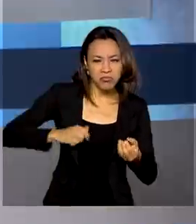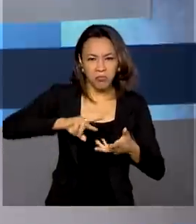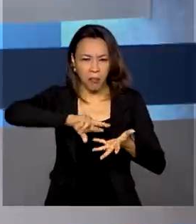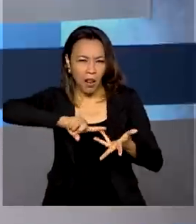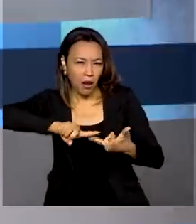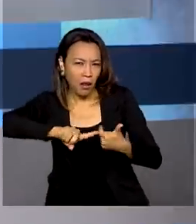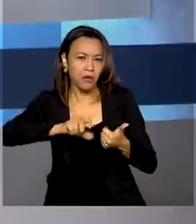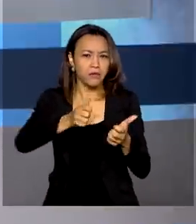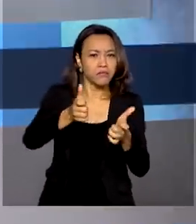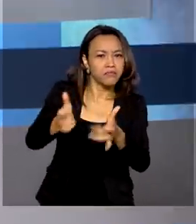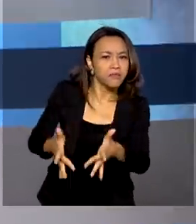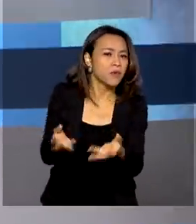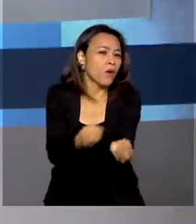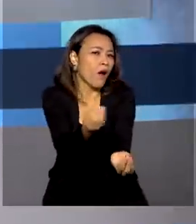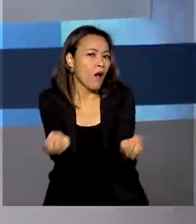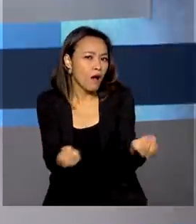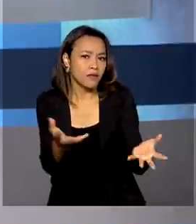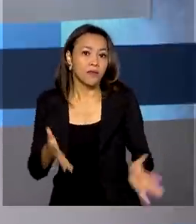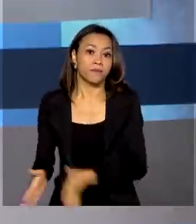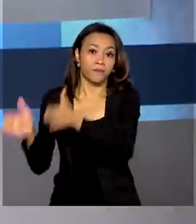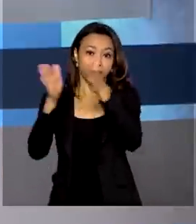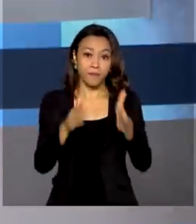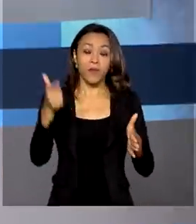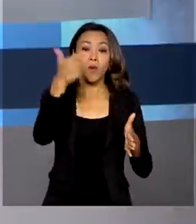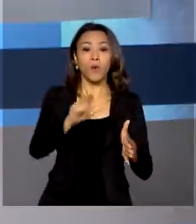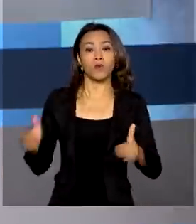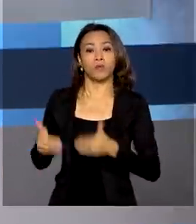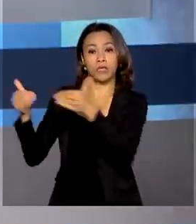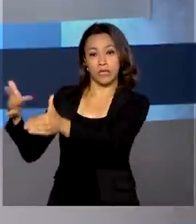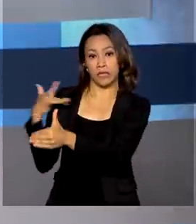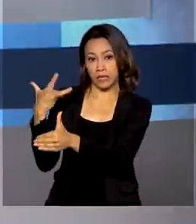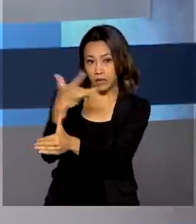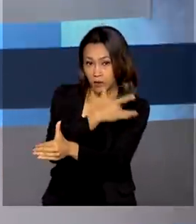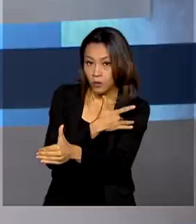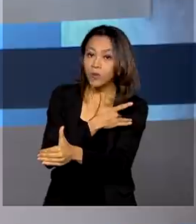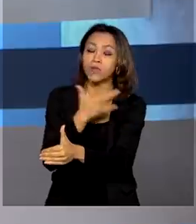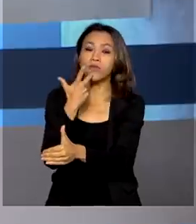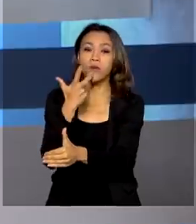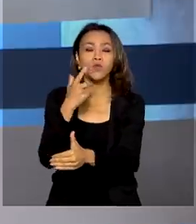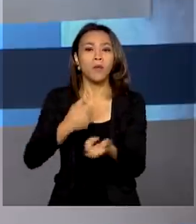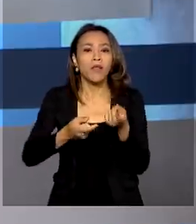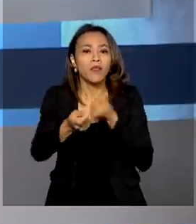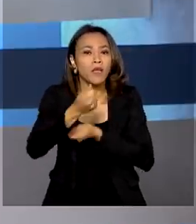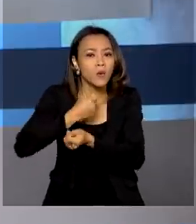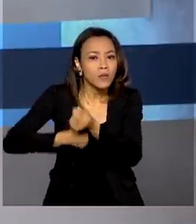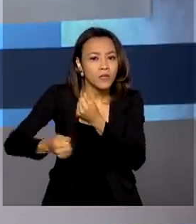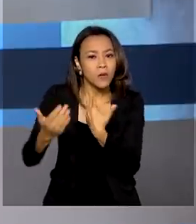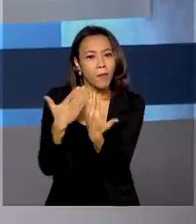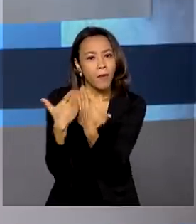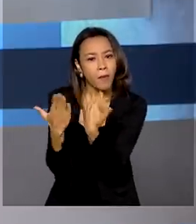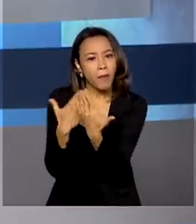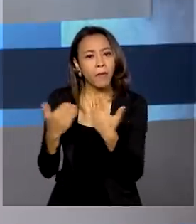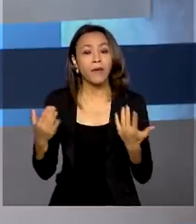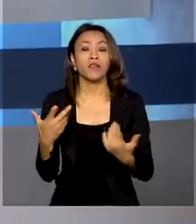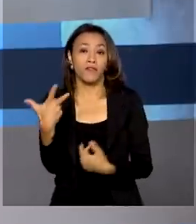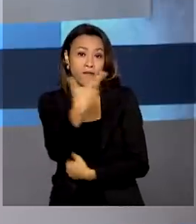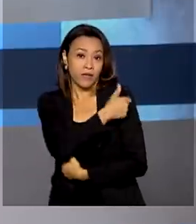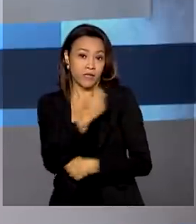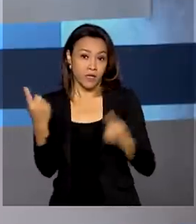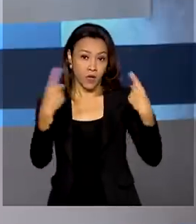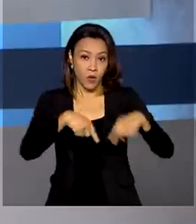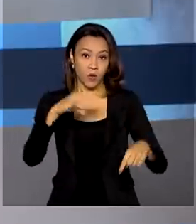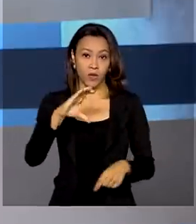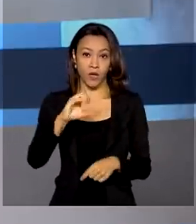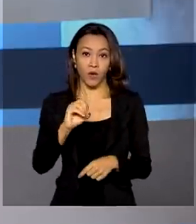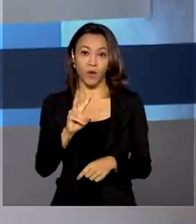E o Ministro da Saúde falou sobre os avanços nas negociações para a compra de vacinas contra a covid-19, depois de